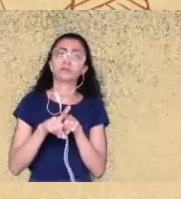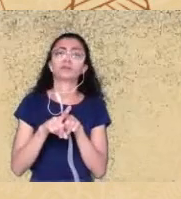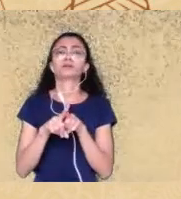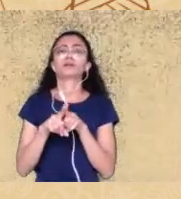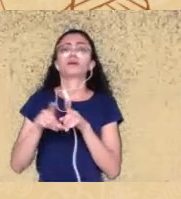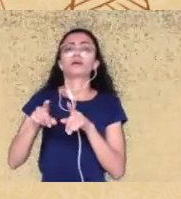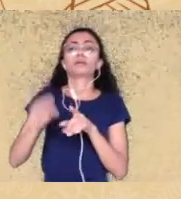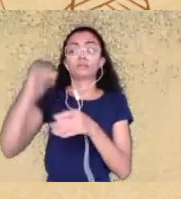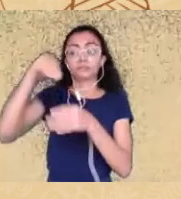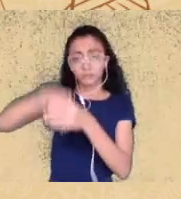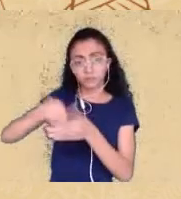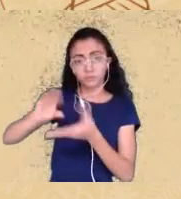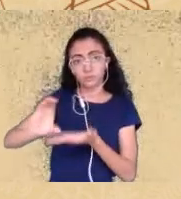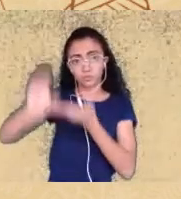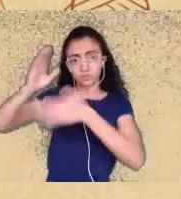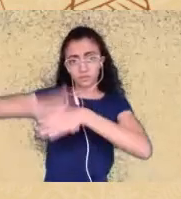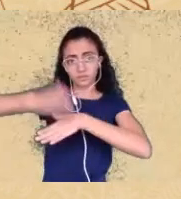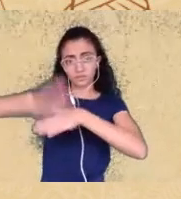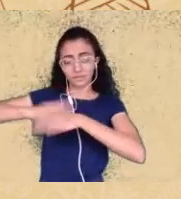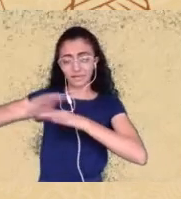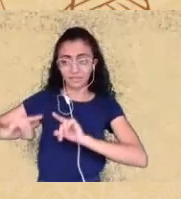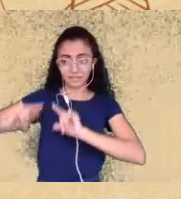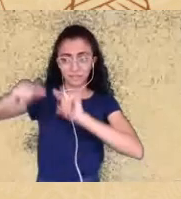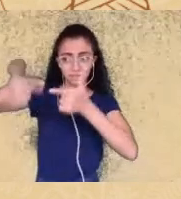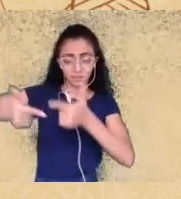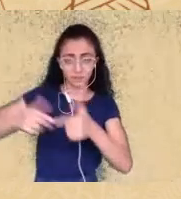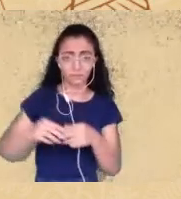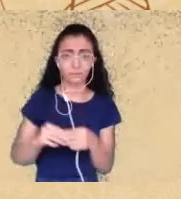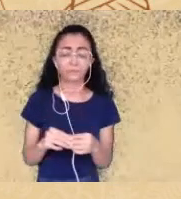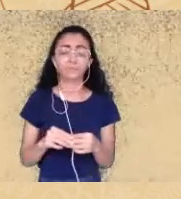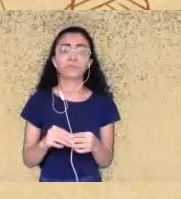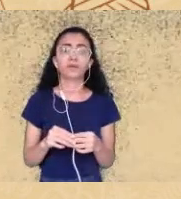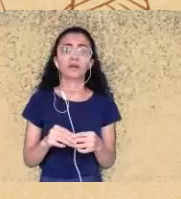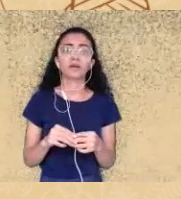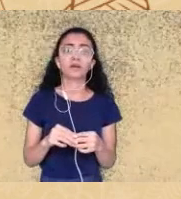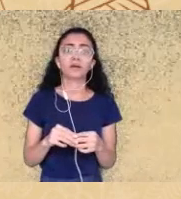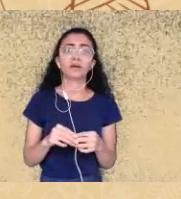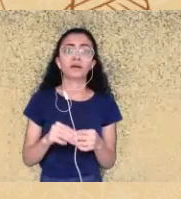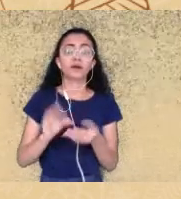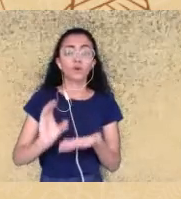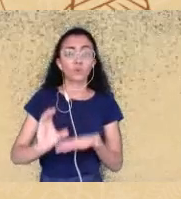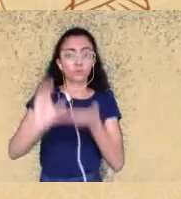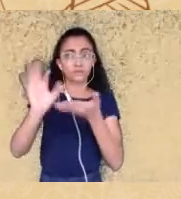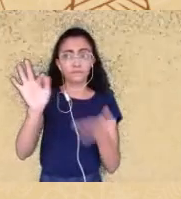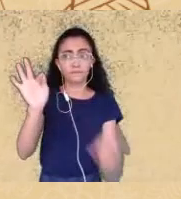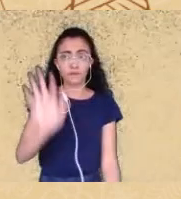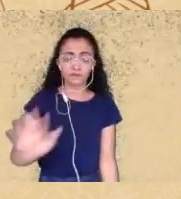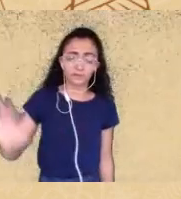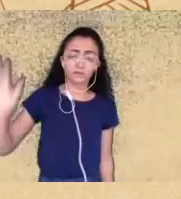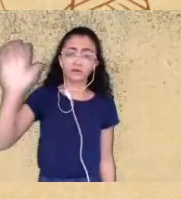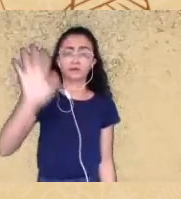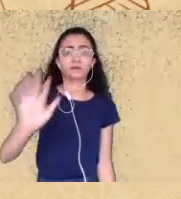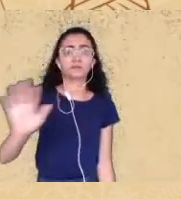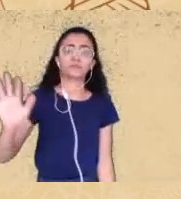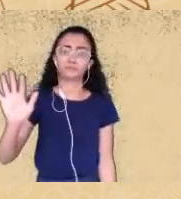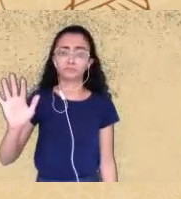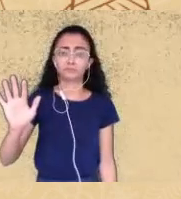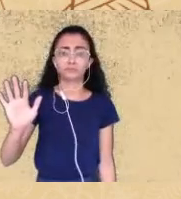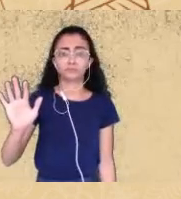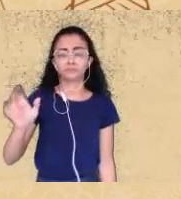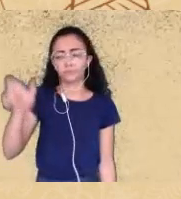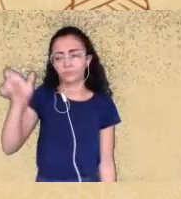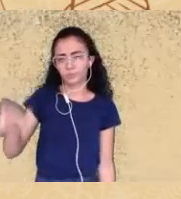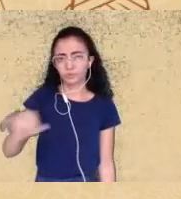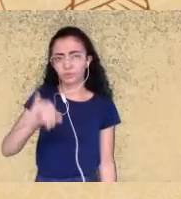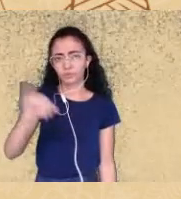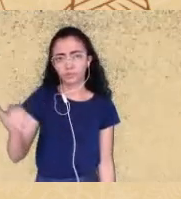conselhos entendo que esse seminário é um exemplo disso o Conselho Federal e aí eu vou falar da Jesus mas enfim outras